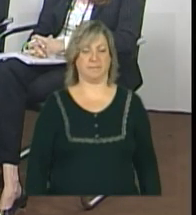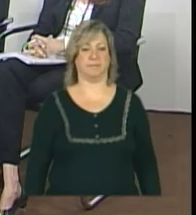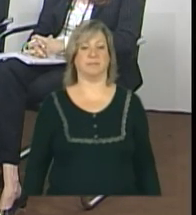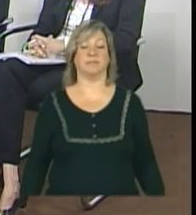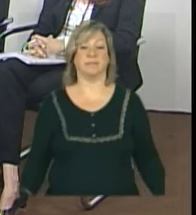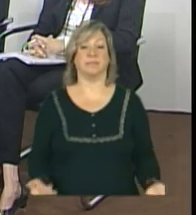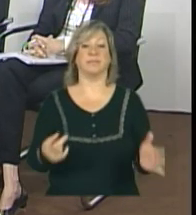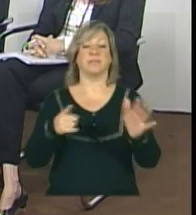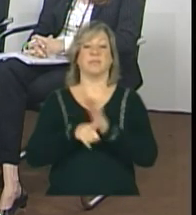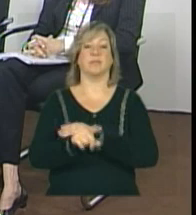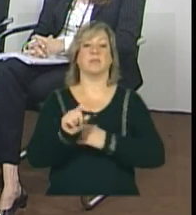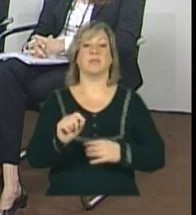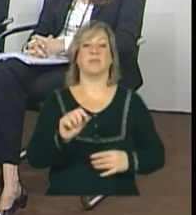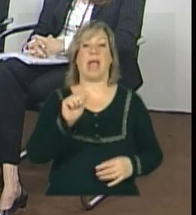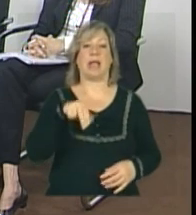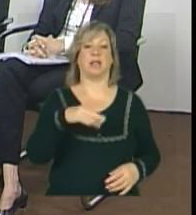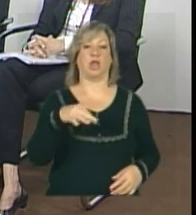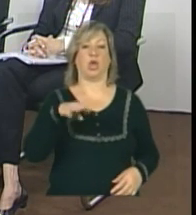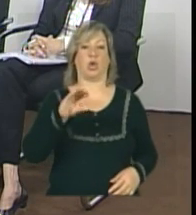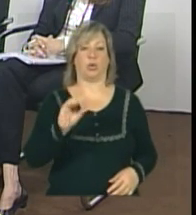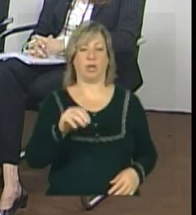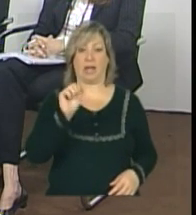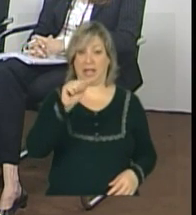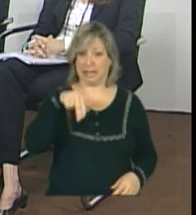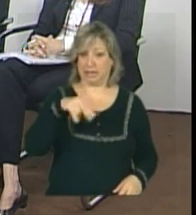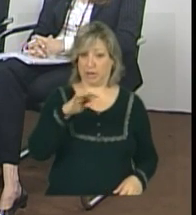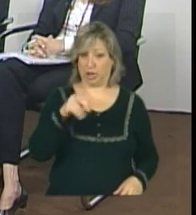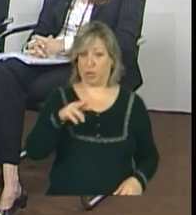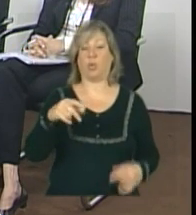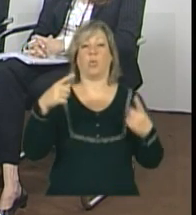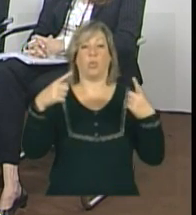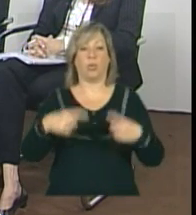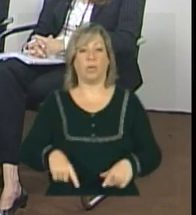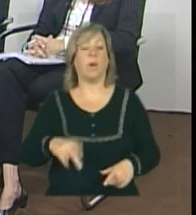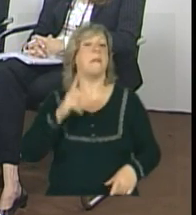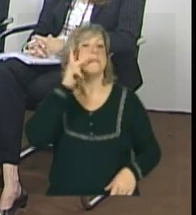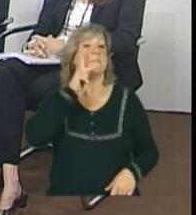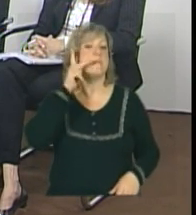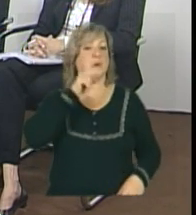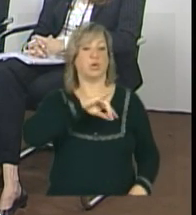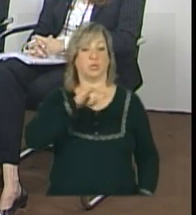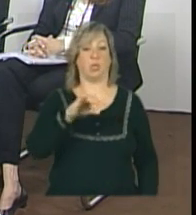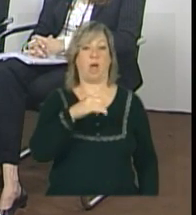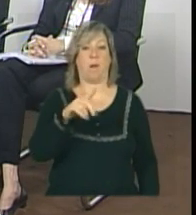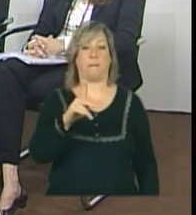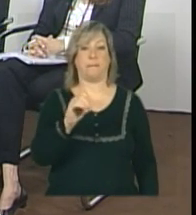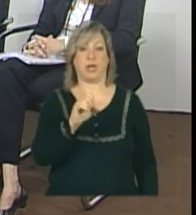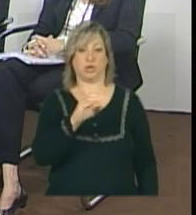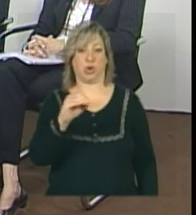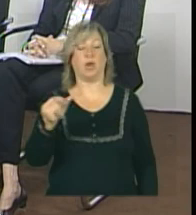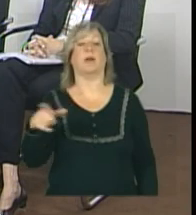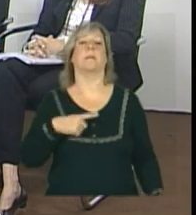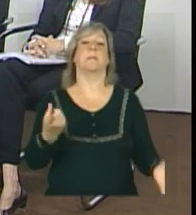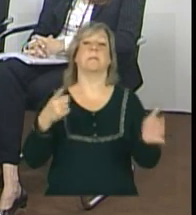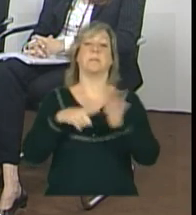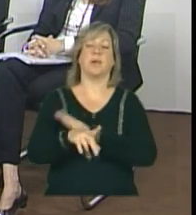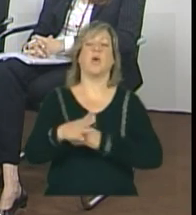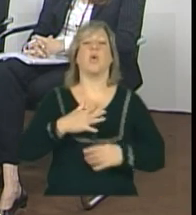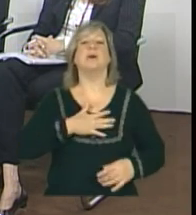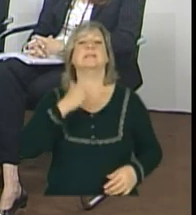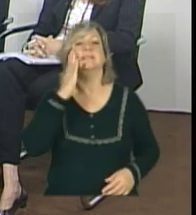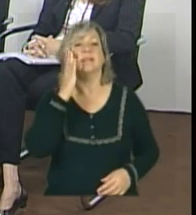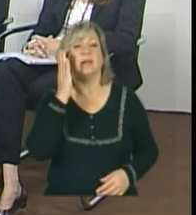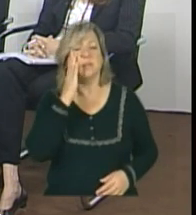você. Antônio Jacopo, que é secretário de Desenvolvimento Social de João Pessoa, Paraíba, pergunta o seguinte, gostaríamos de saber se